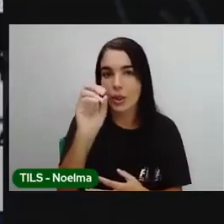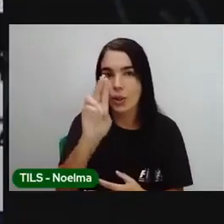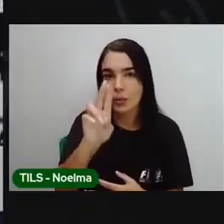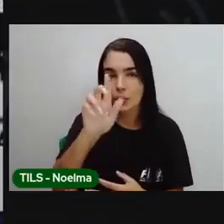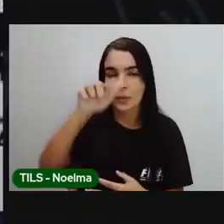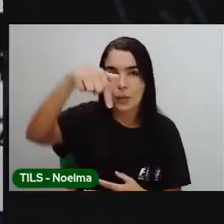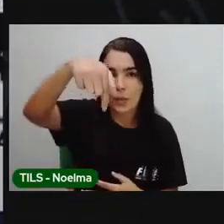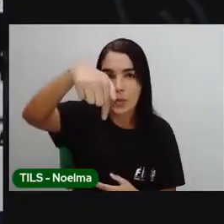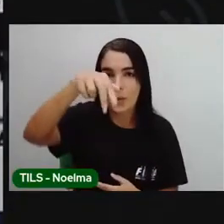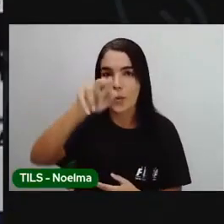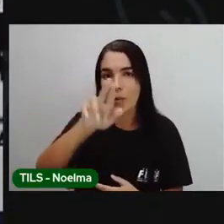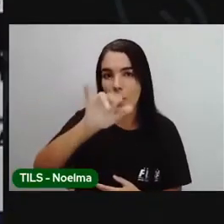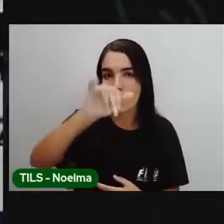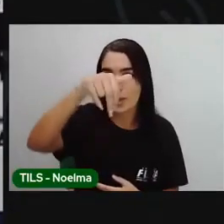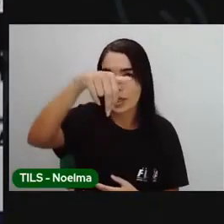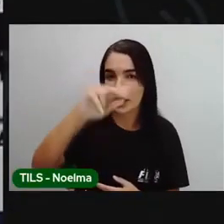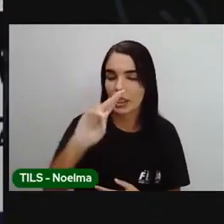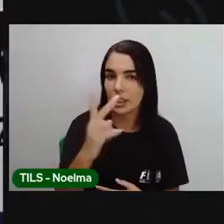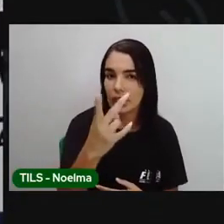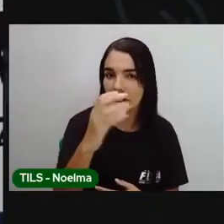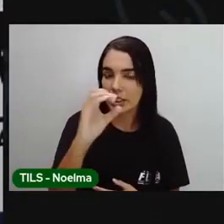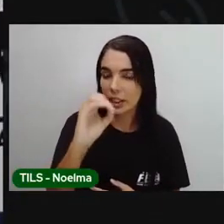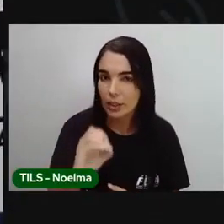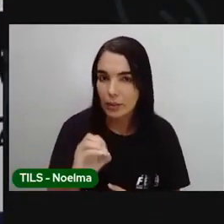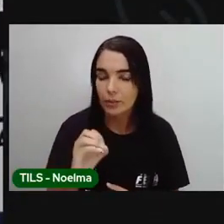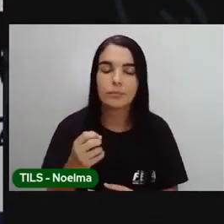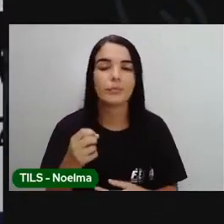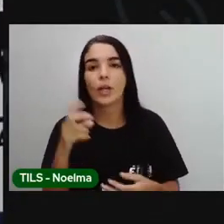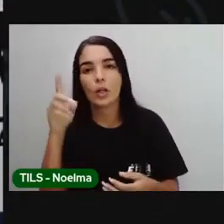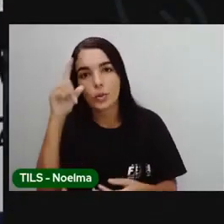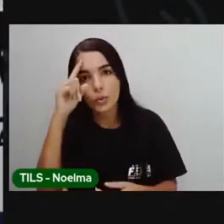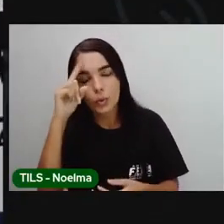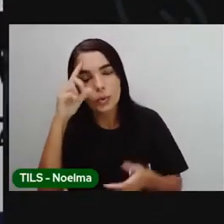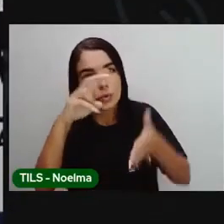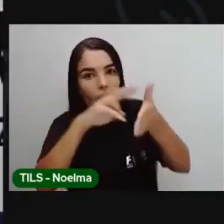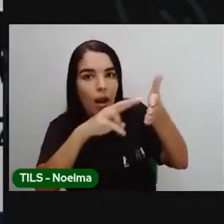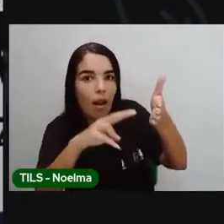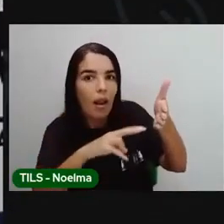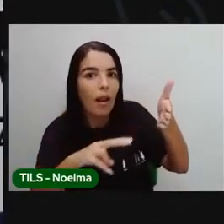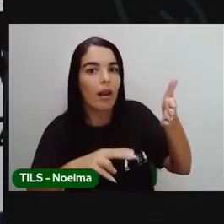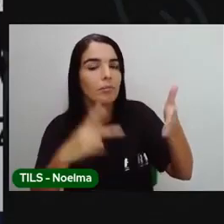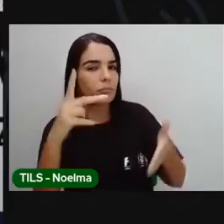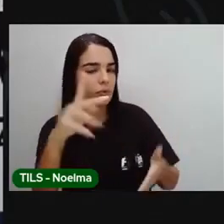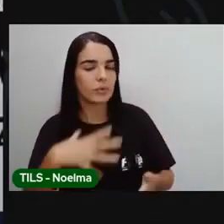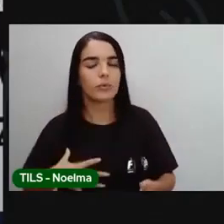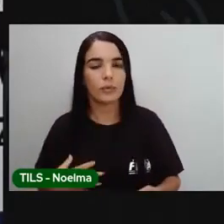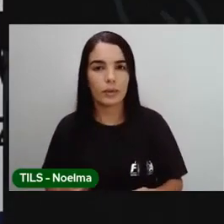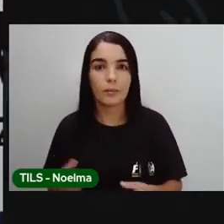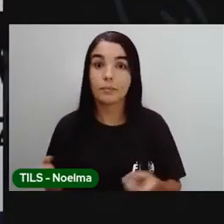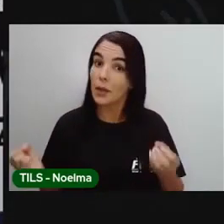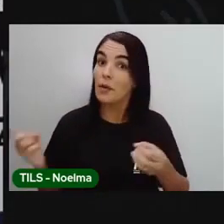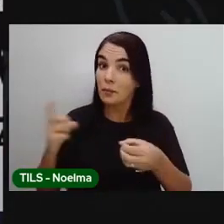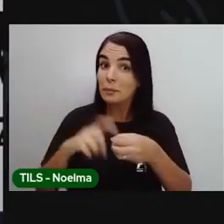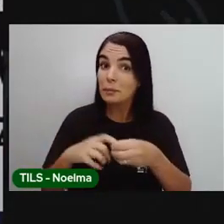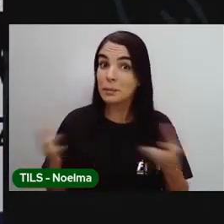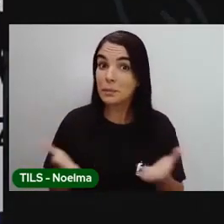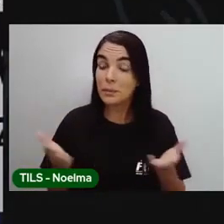onde os pais, eles fazem uma leitura diária para os seus filhos. Mas, voltando à nossa aula,